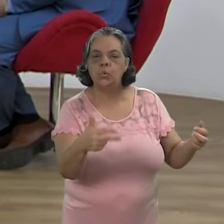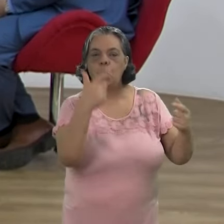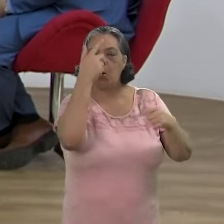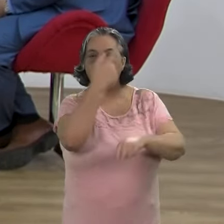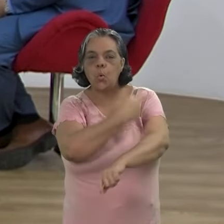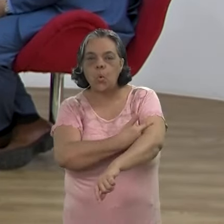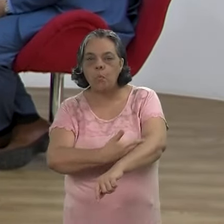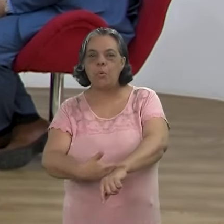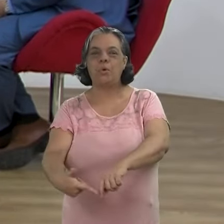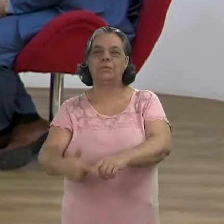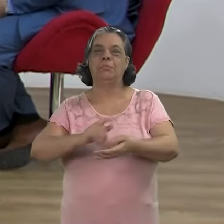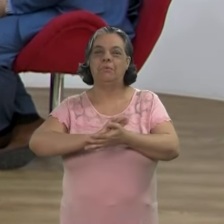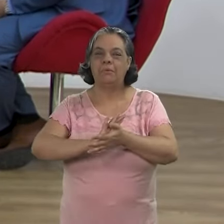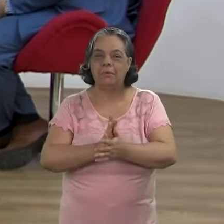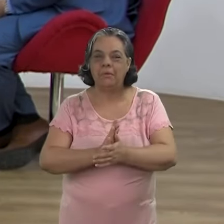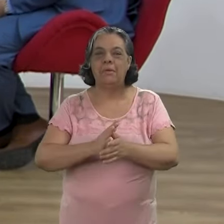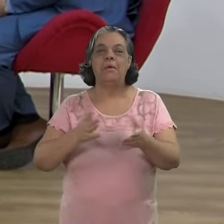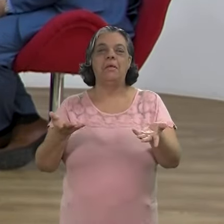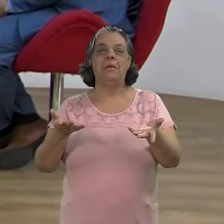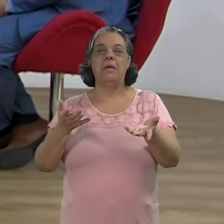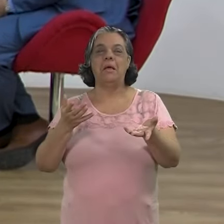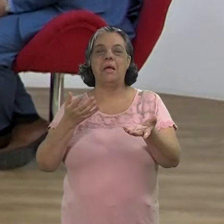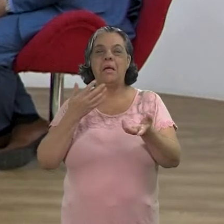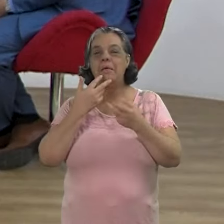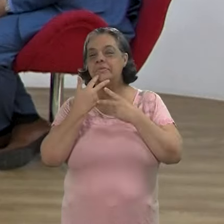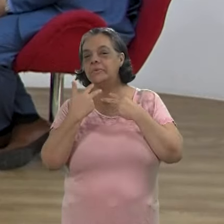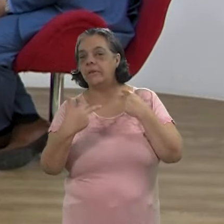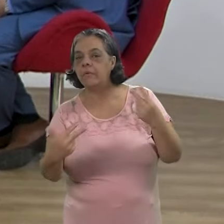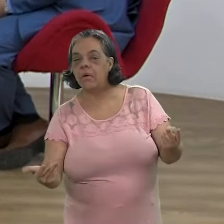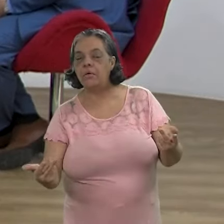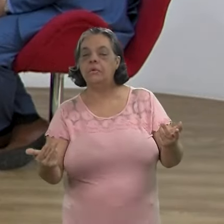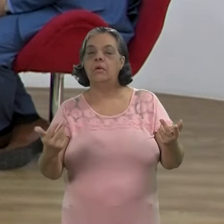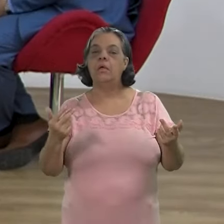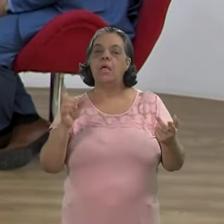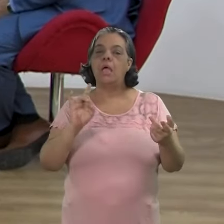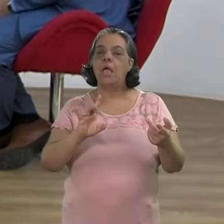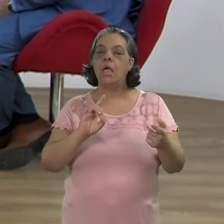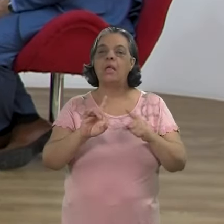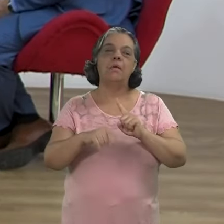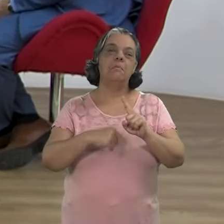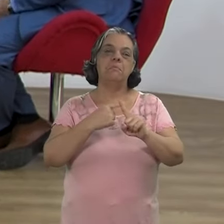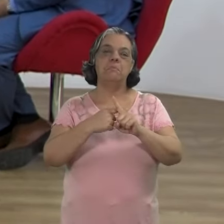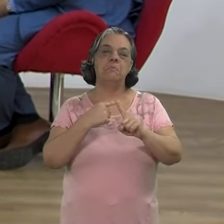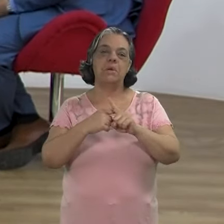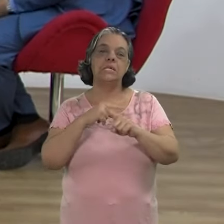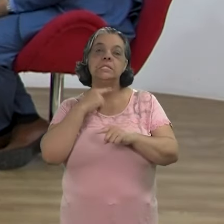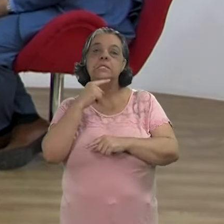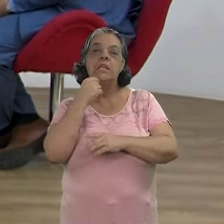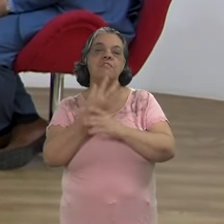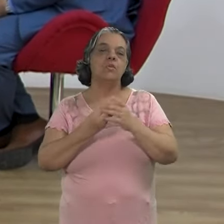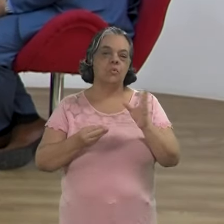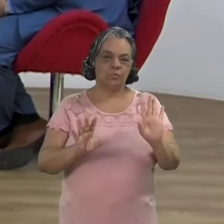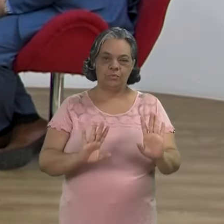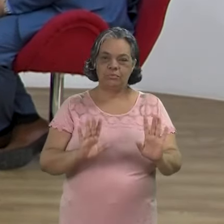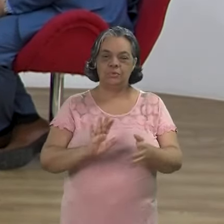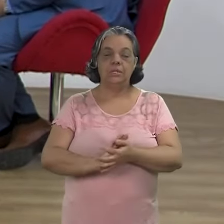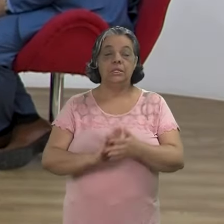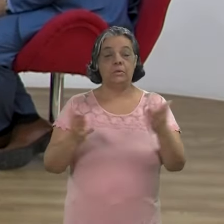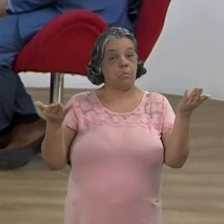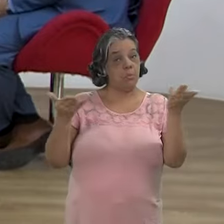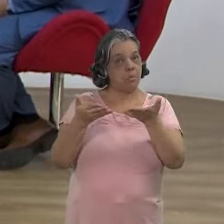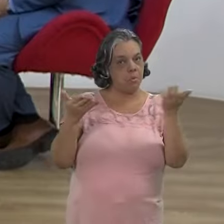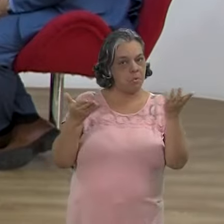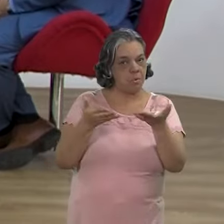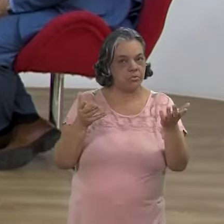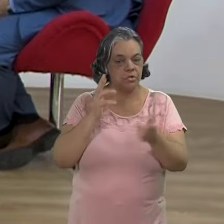tantos outros comportamentos racistas, misóginos, as linguagens eram muito mais sem filtro, como se diz.